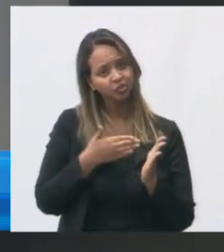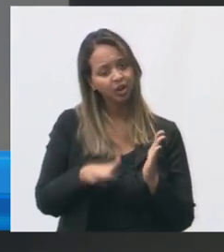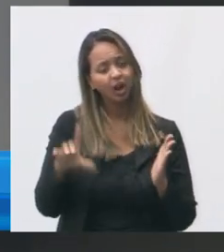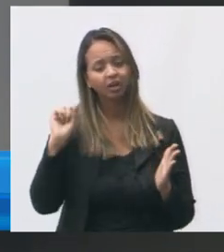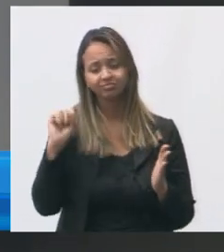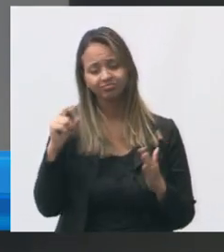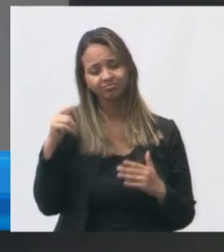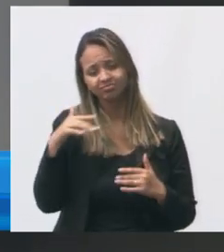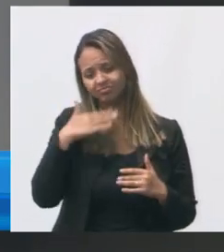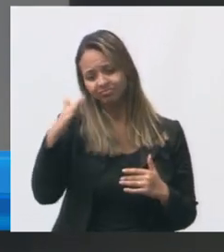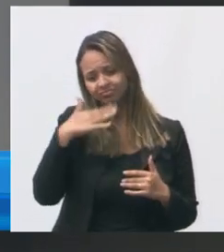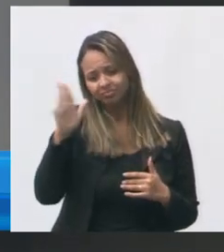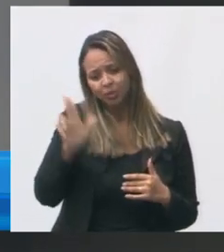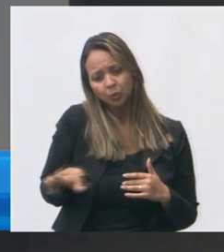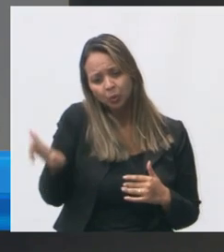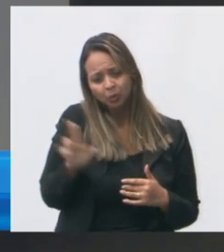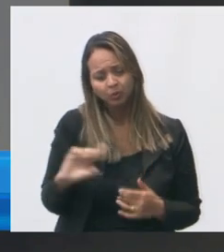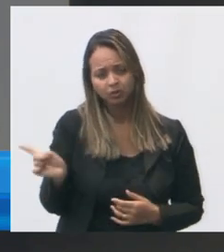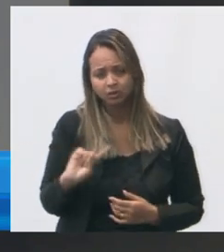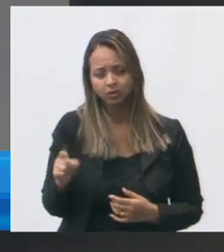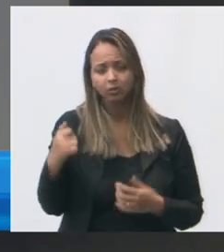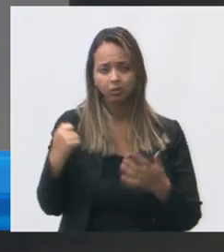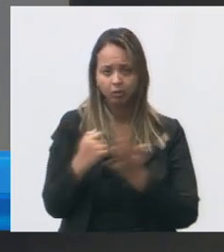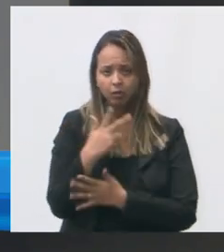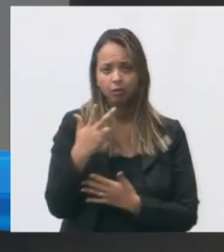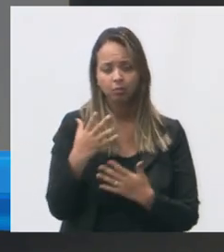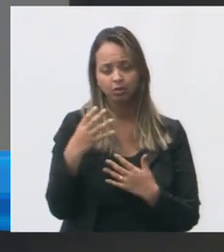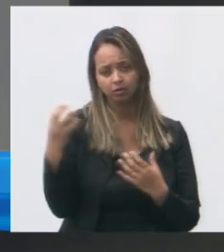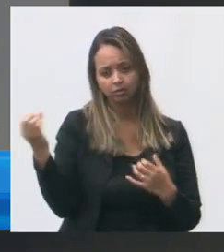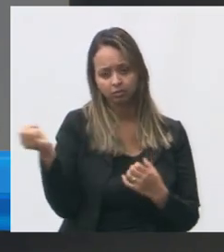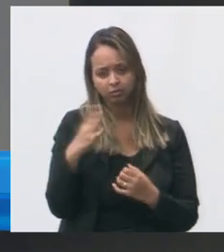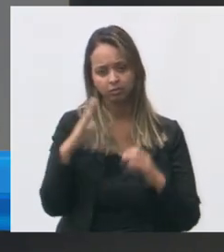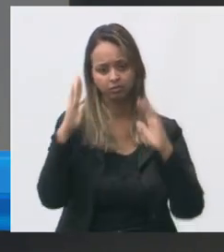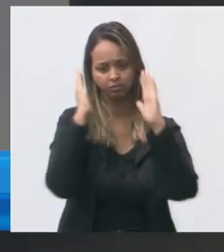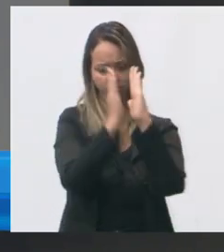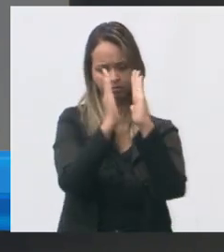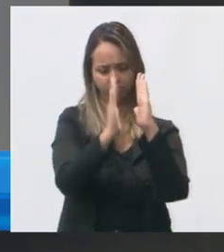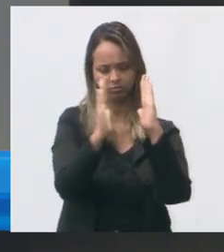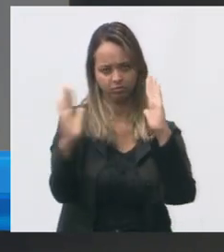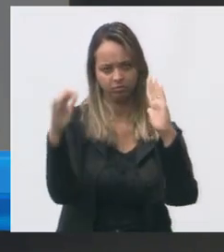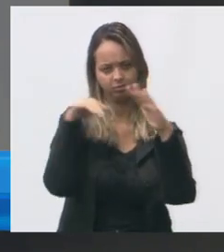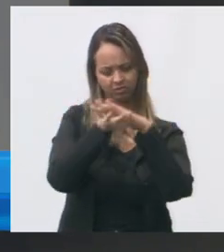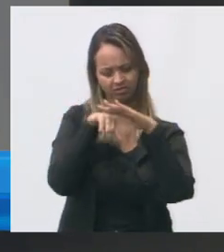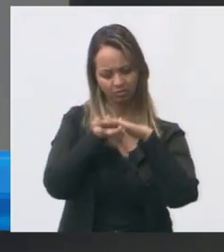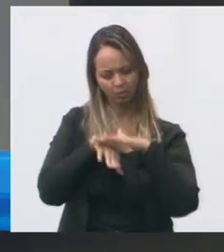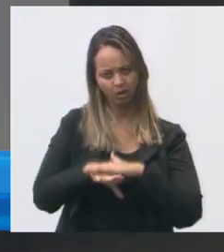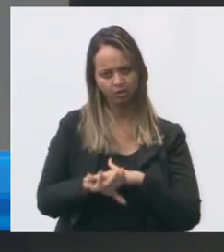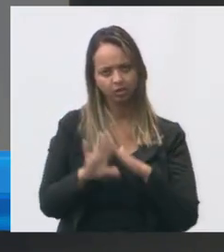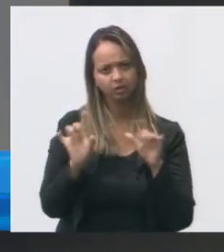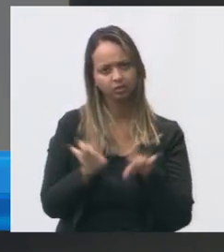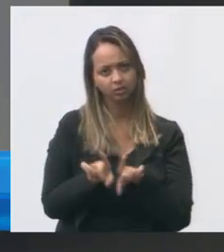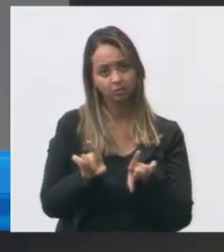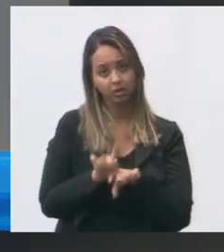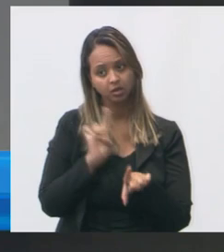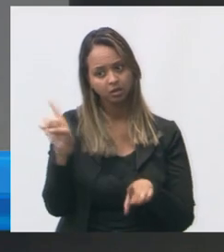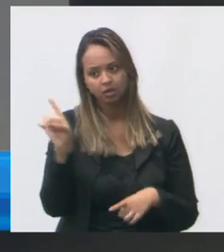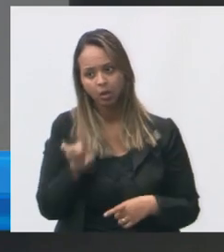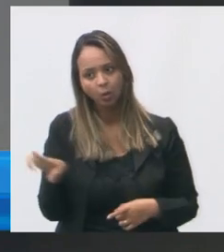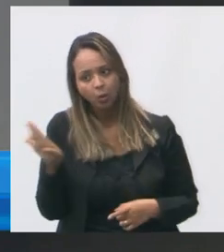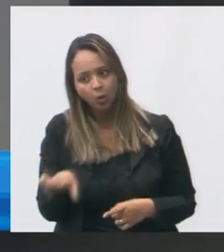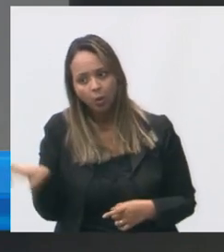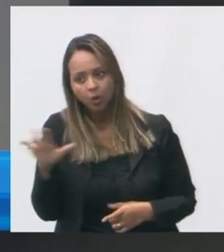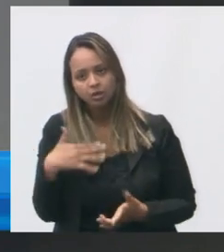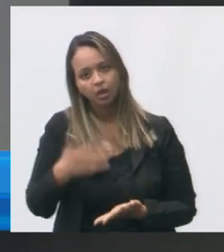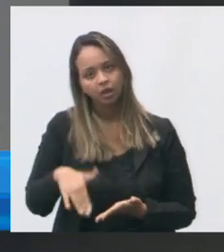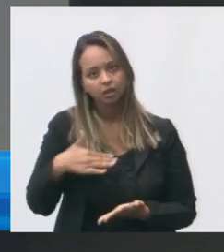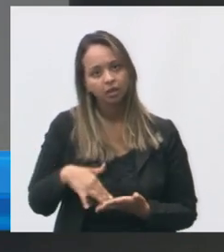é e compra de novos armários então tem muita coisa isso aqui é inservível não é mais usado mas está lá a secretaria